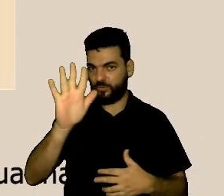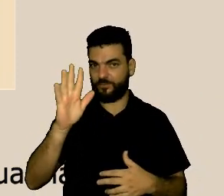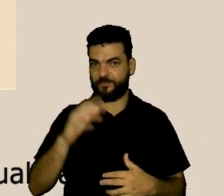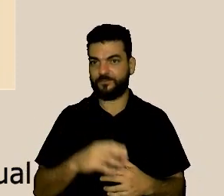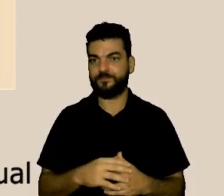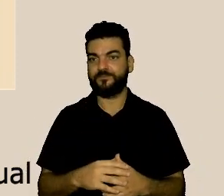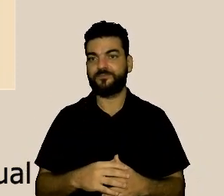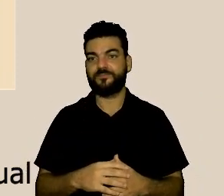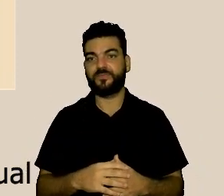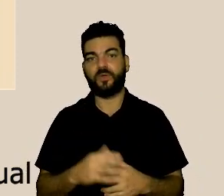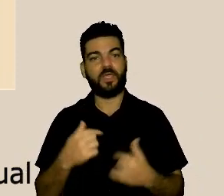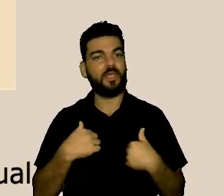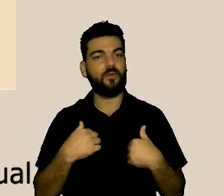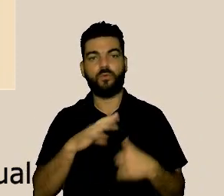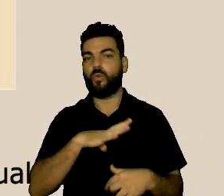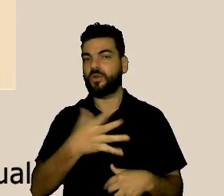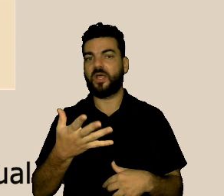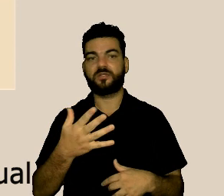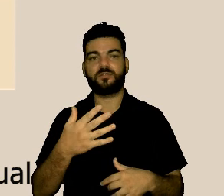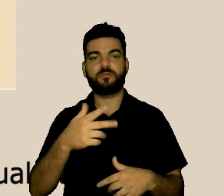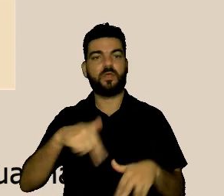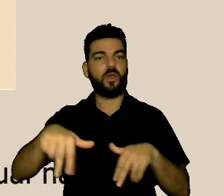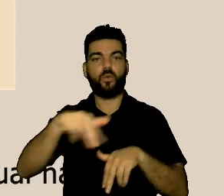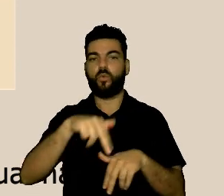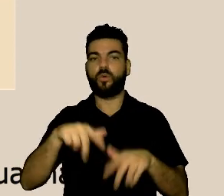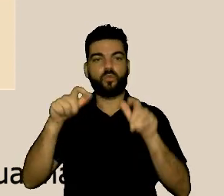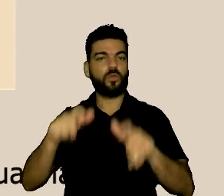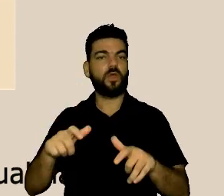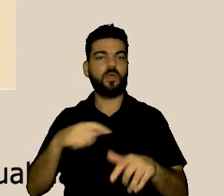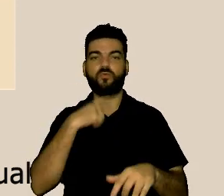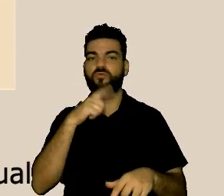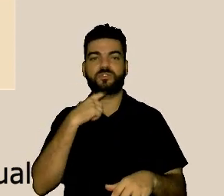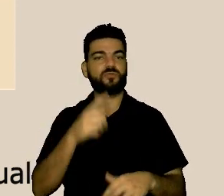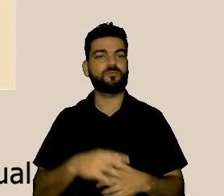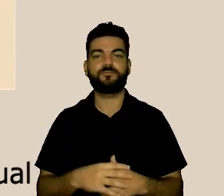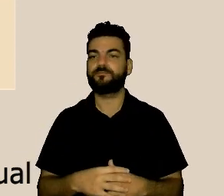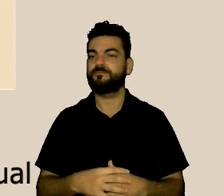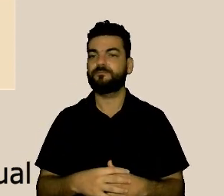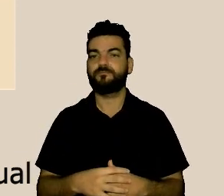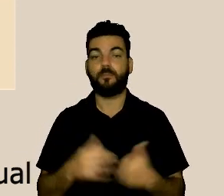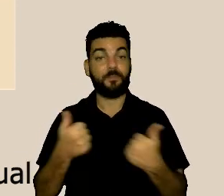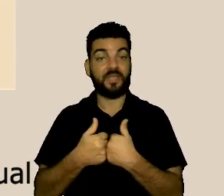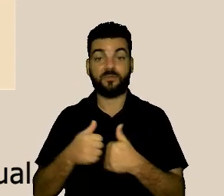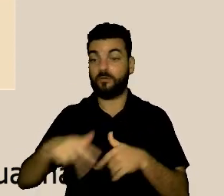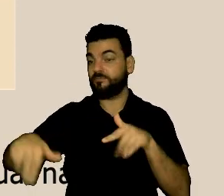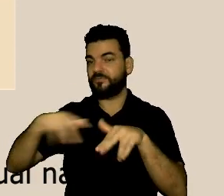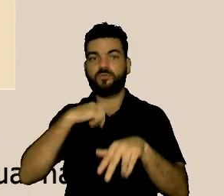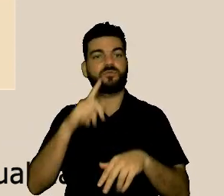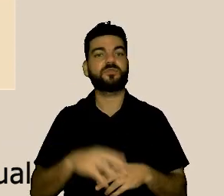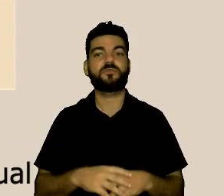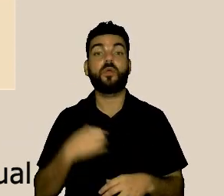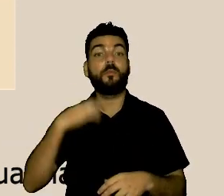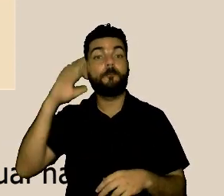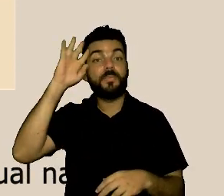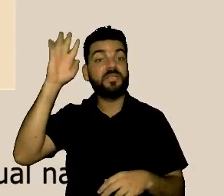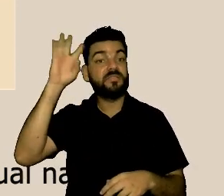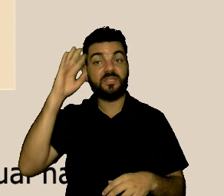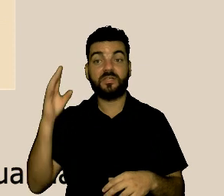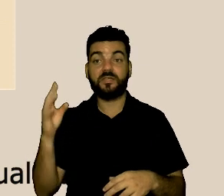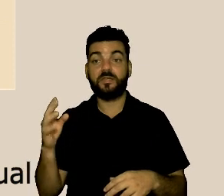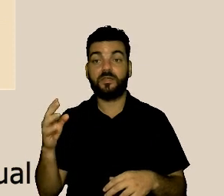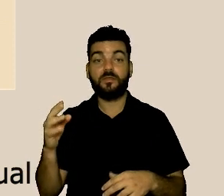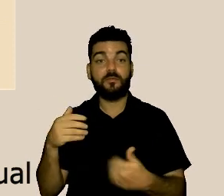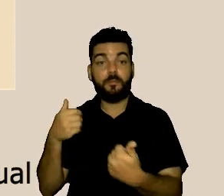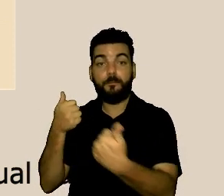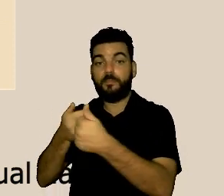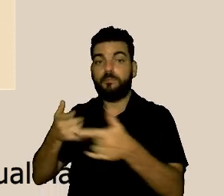Jusceli eu não tenho coragem de passar em frente do lugar onde eu trabalhei eu não posso pensar em pisar